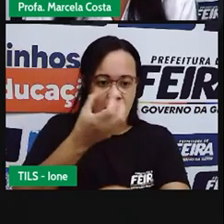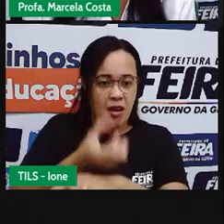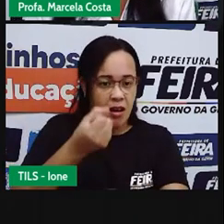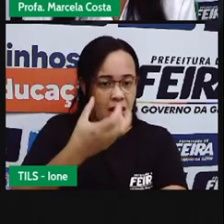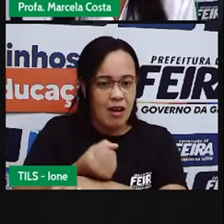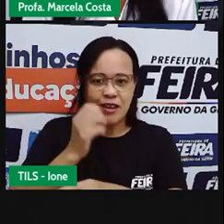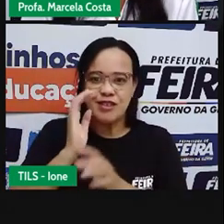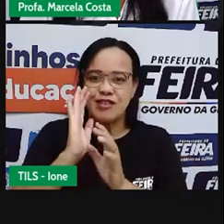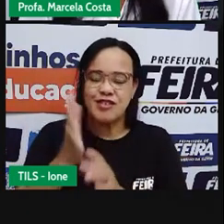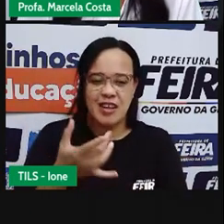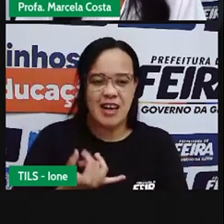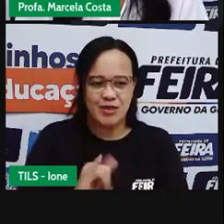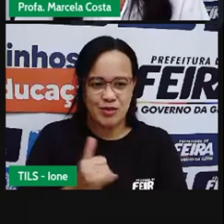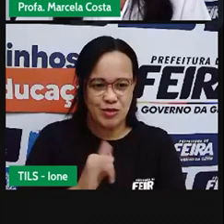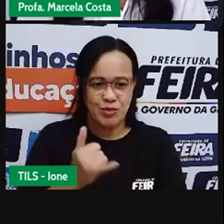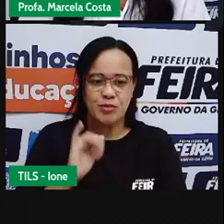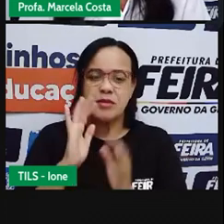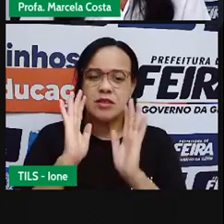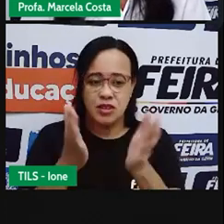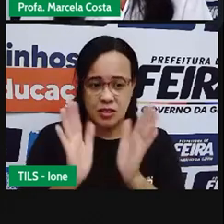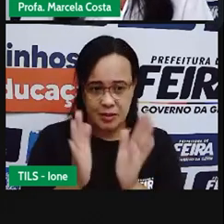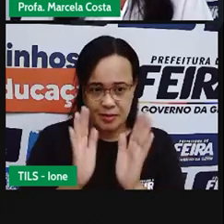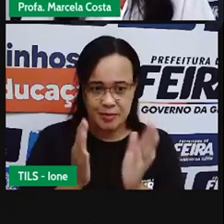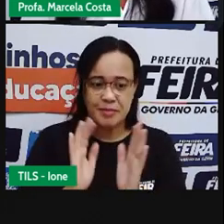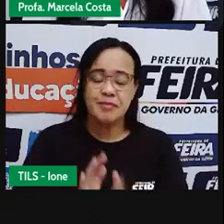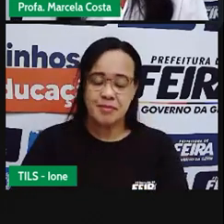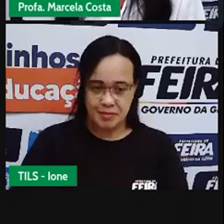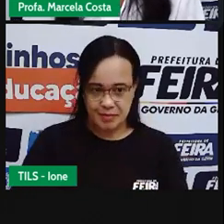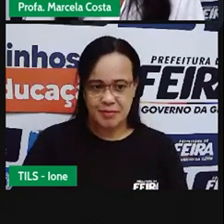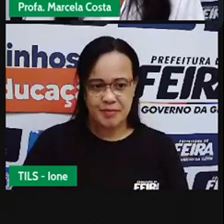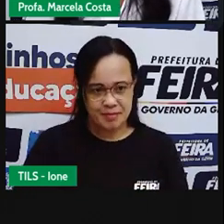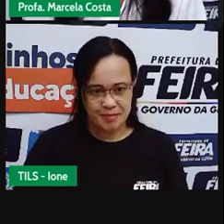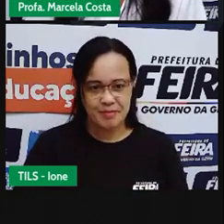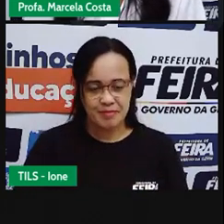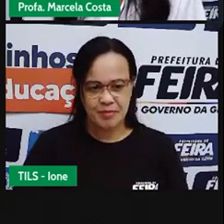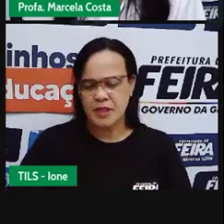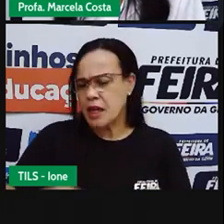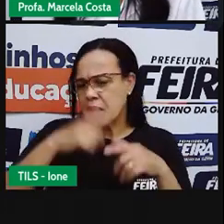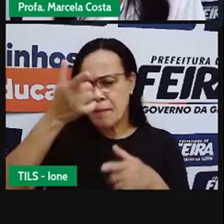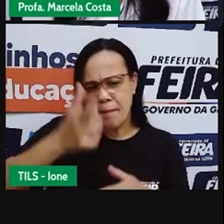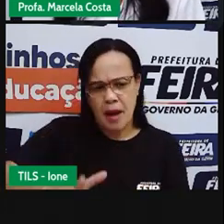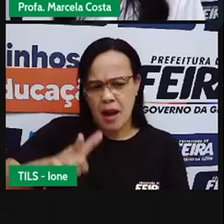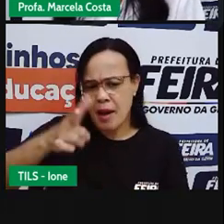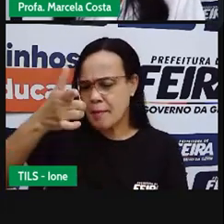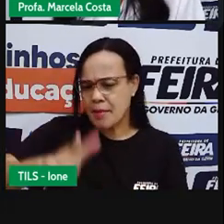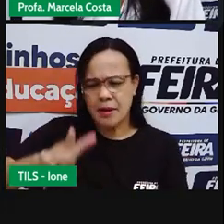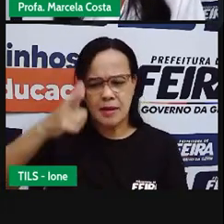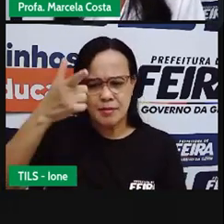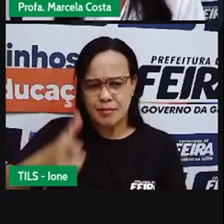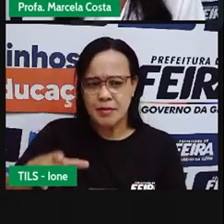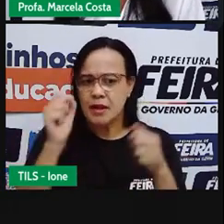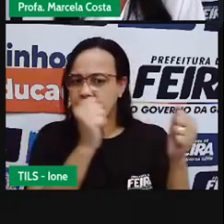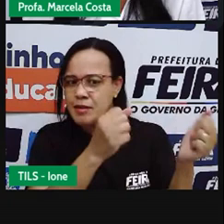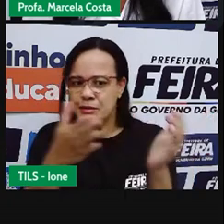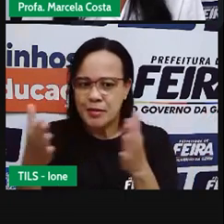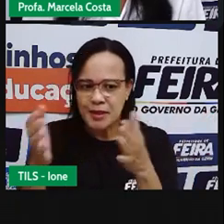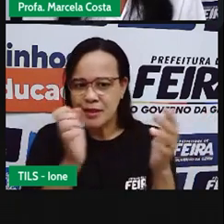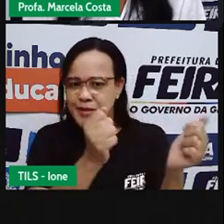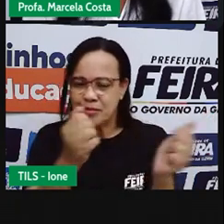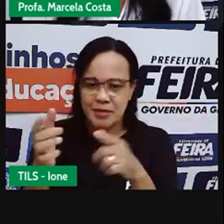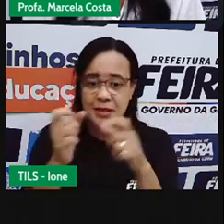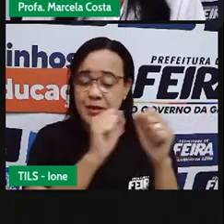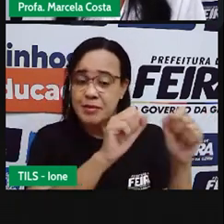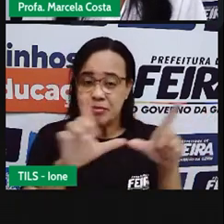gravados aqui no canal da CEDUC. No YouTube. E você pode assistir quantas vezes você quiser.